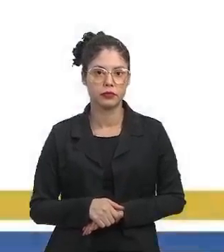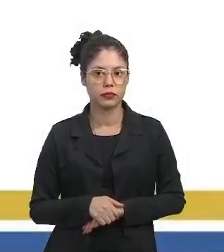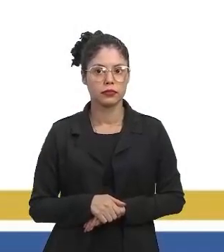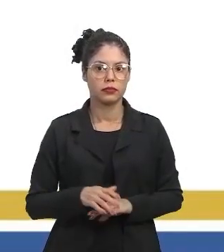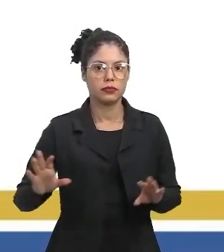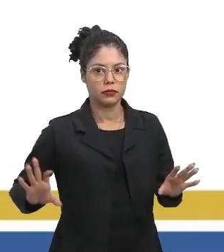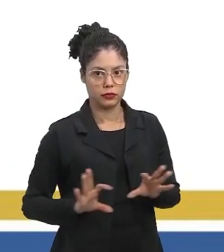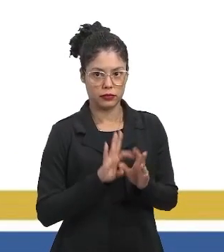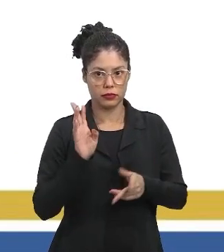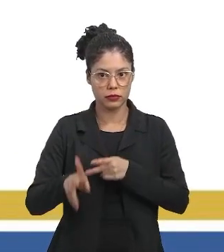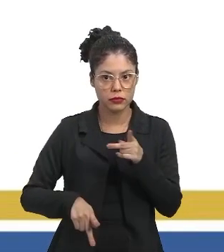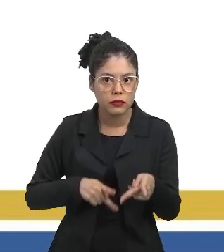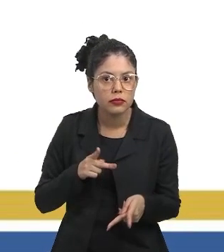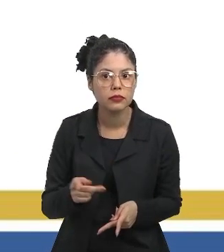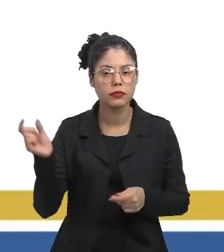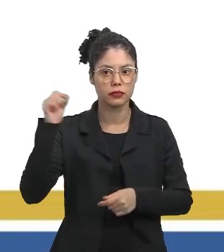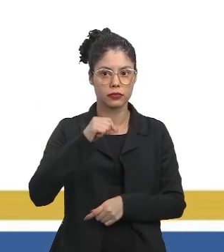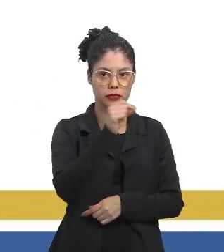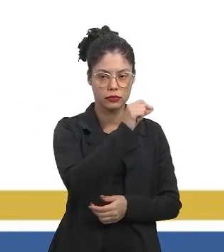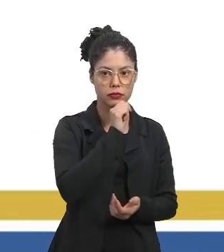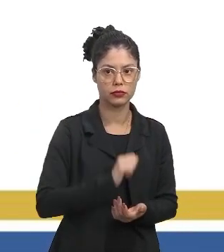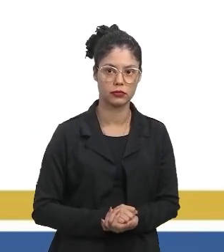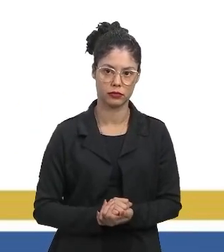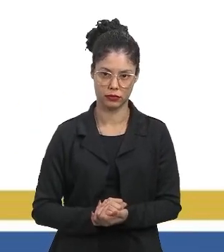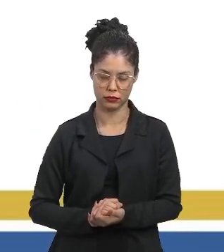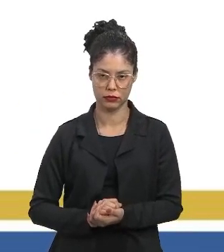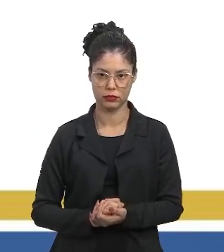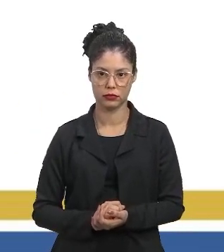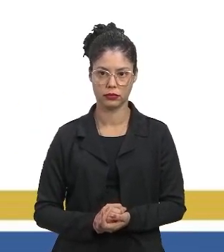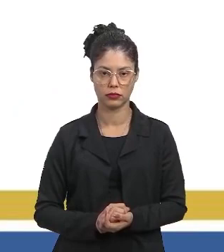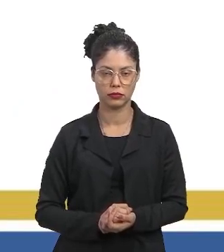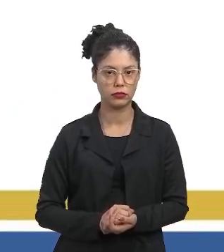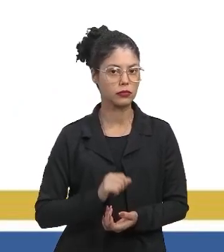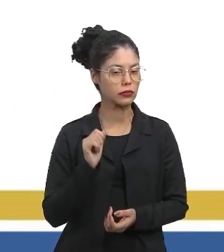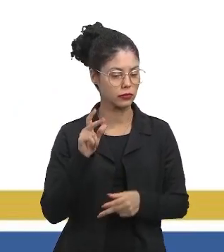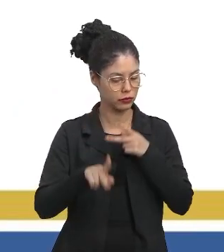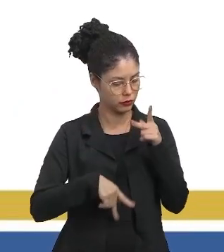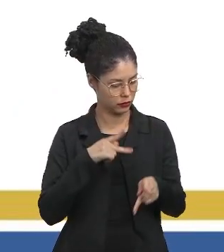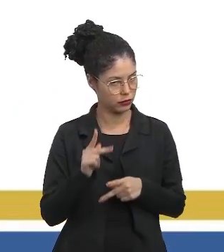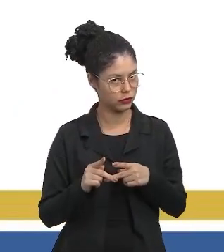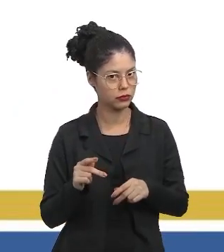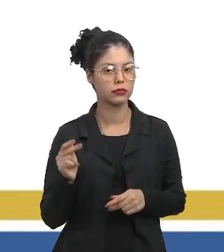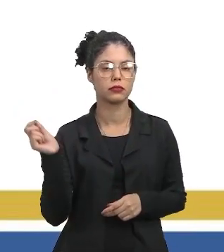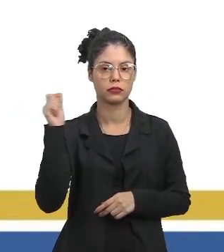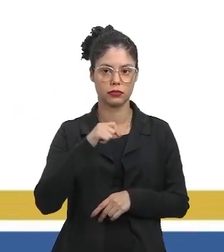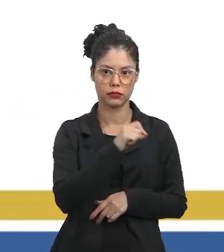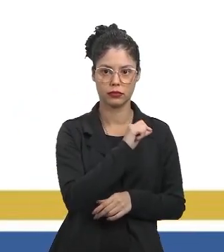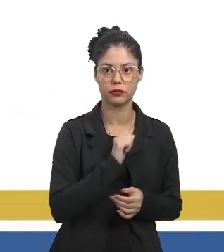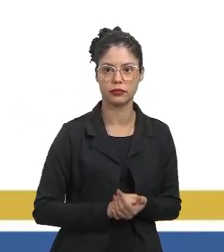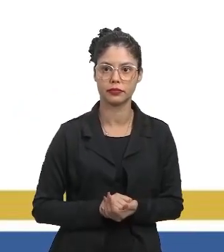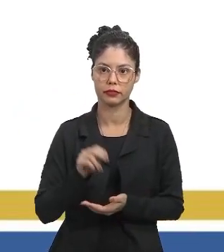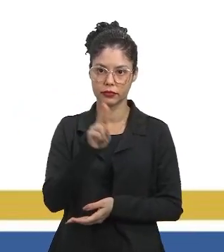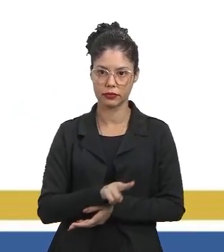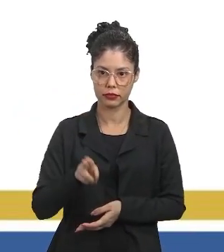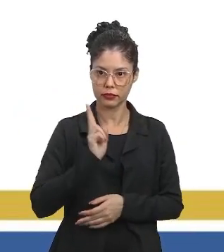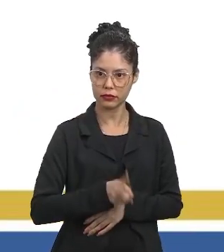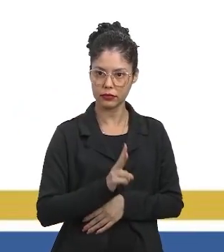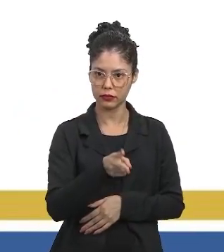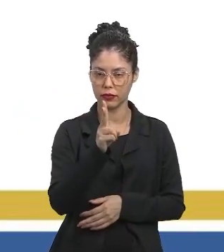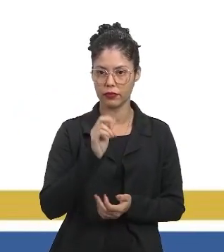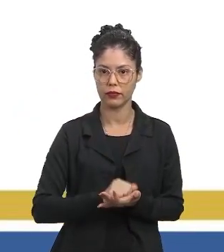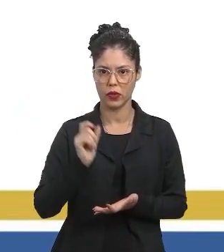relação à população de abelhas. Ele quer saber da população de abelhas. O uso